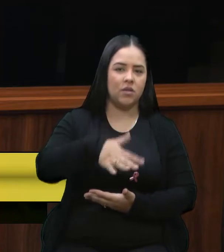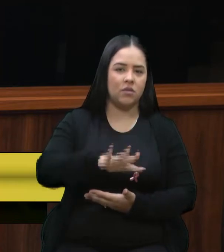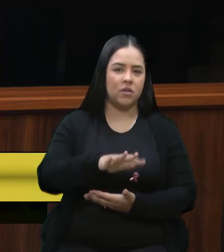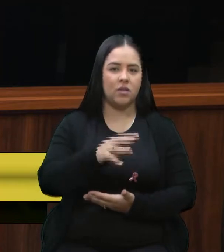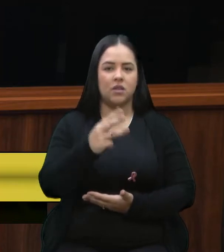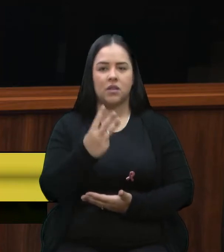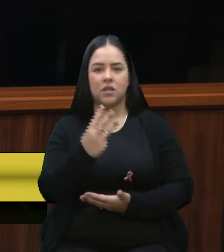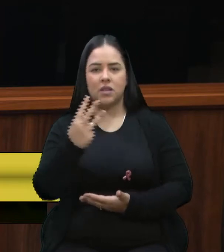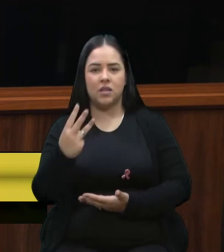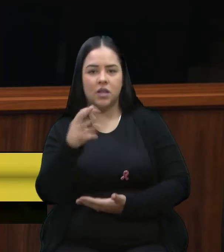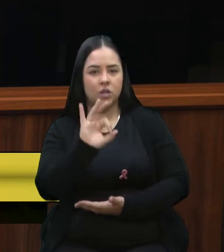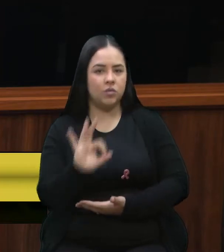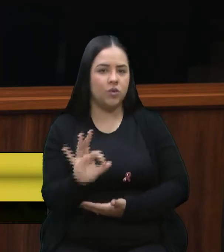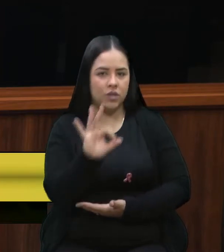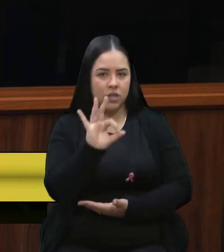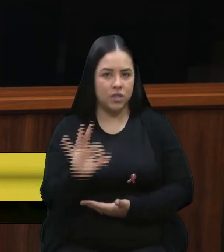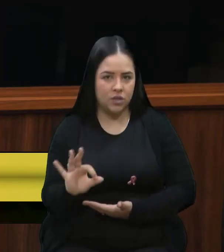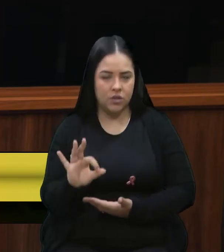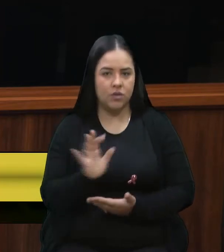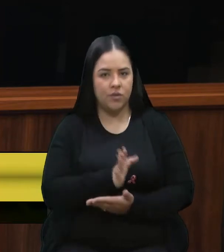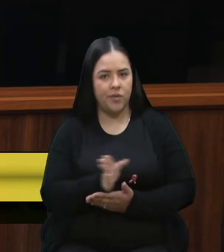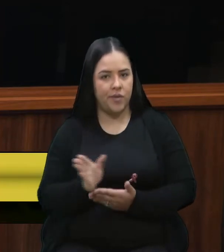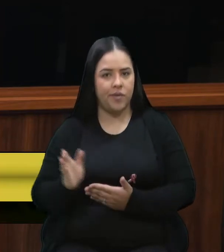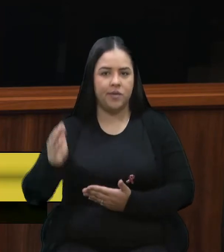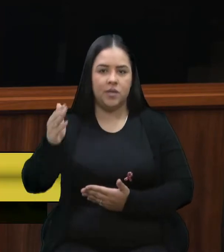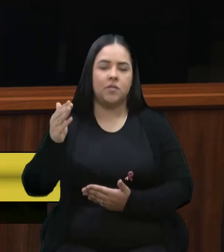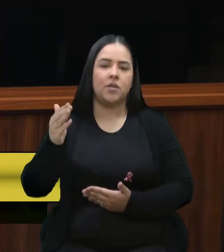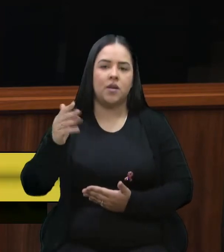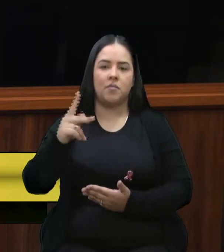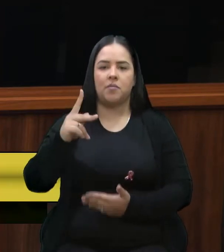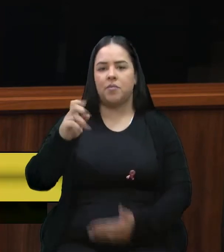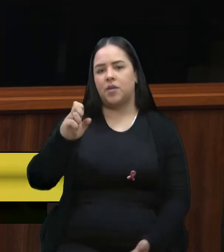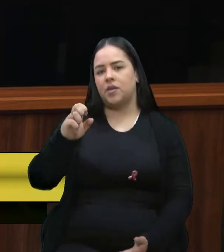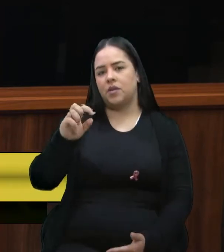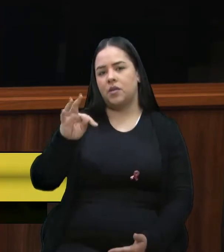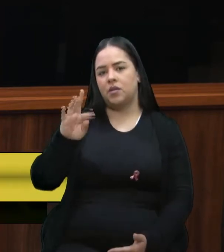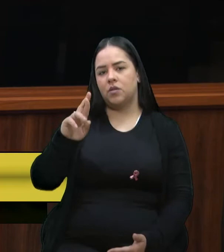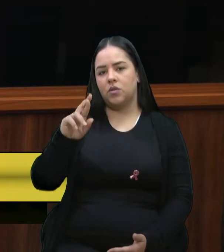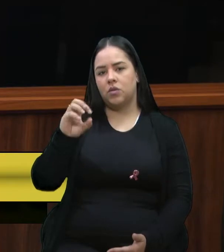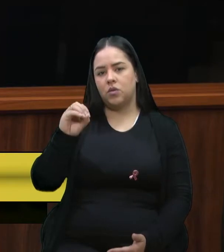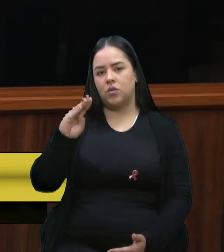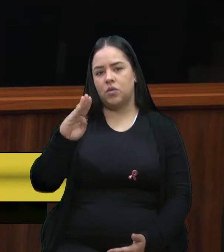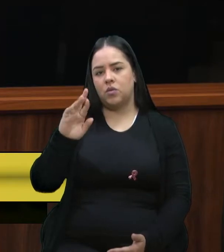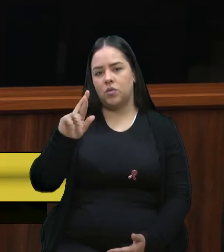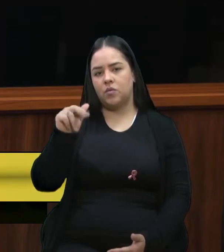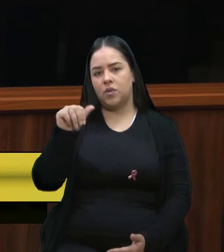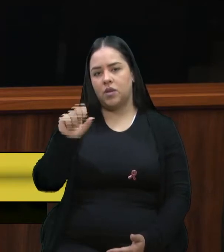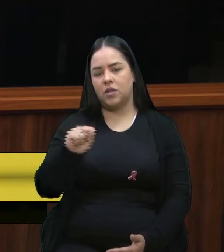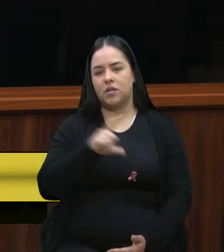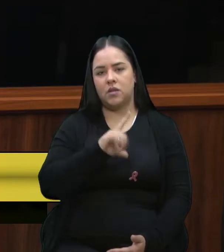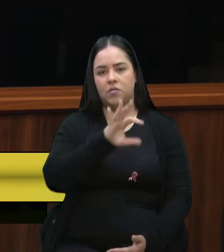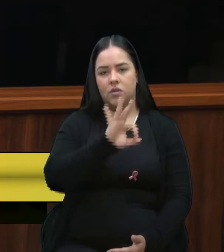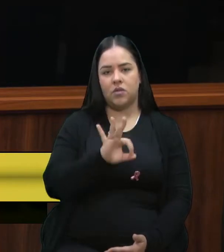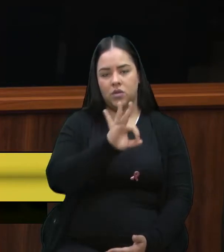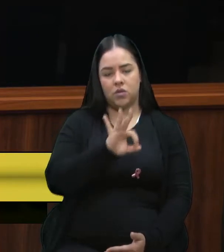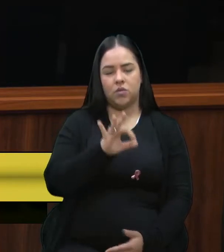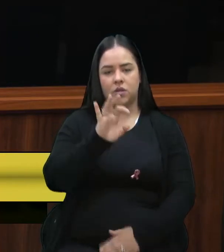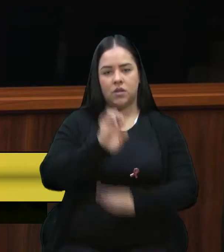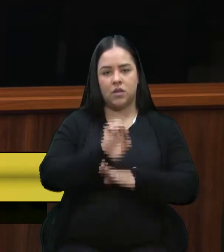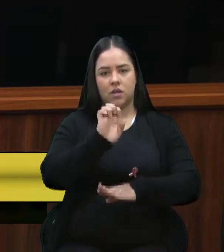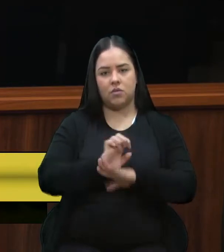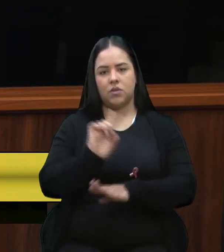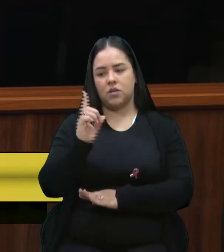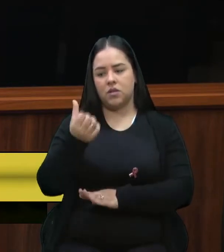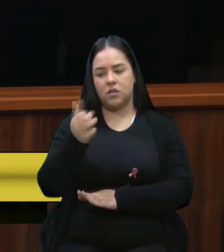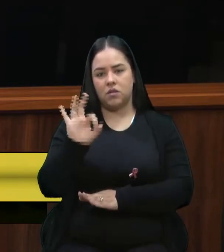33% que vai para a Petrobras, esses percentuais dos estados, 16% aí que